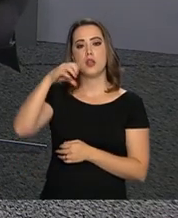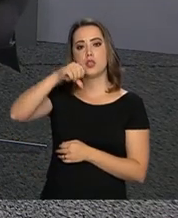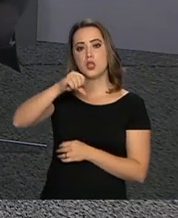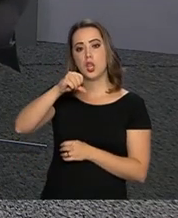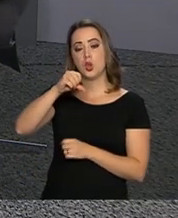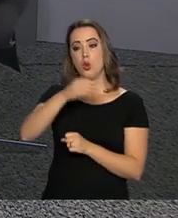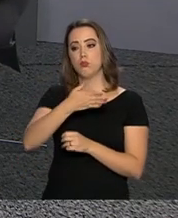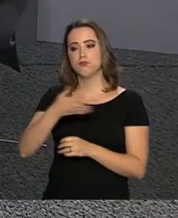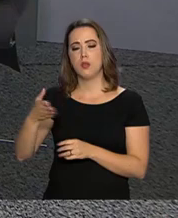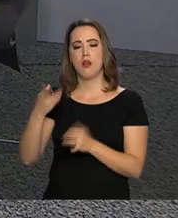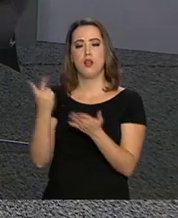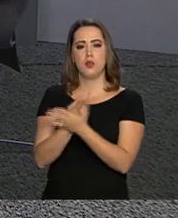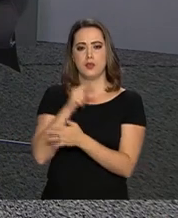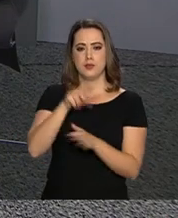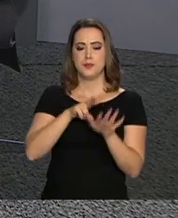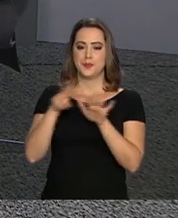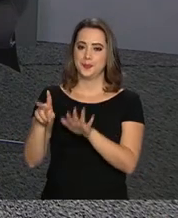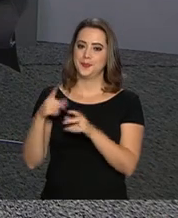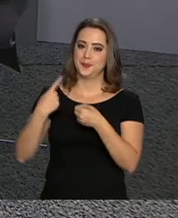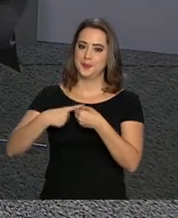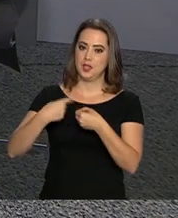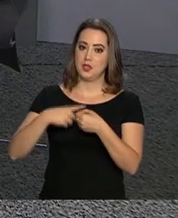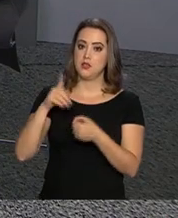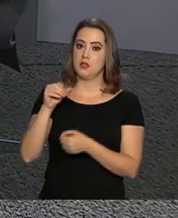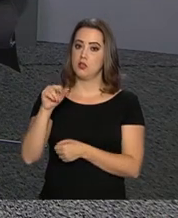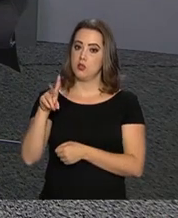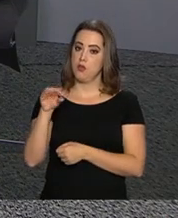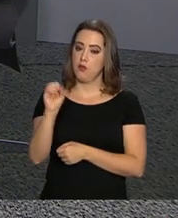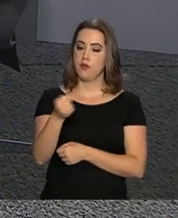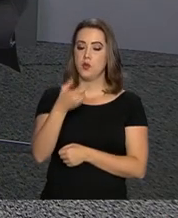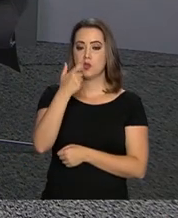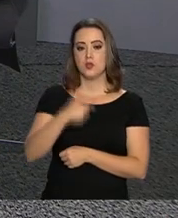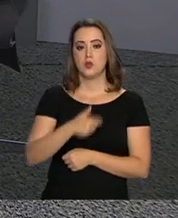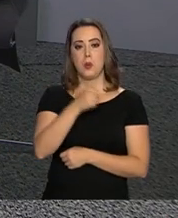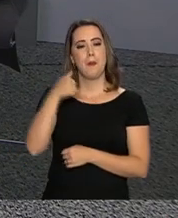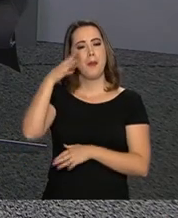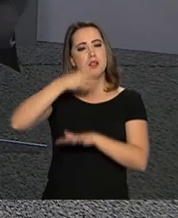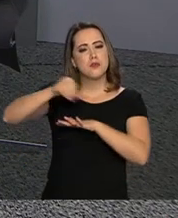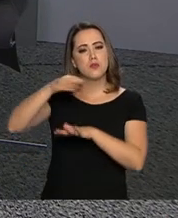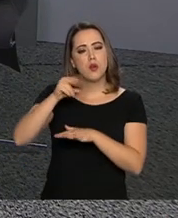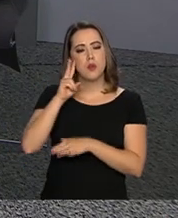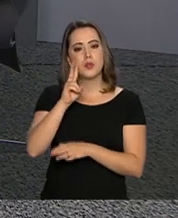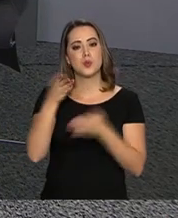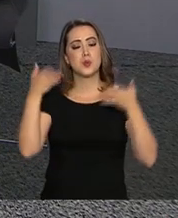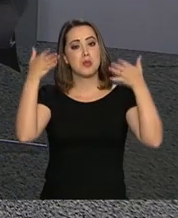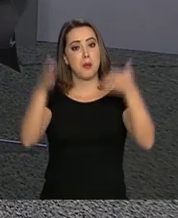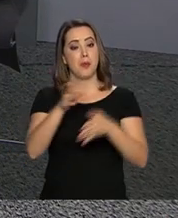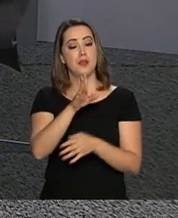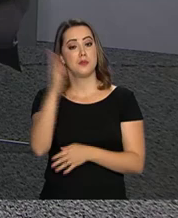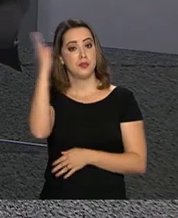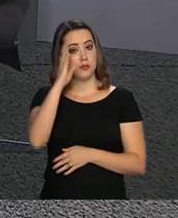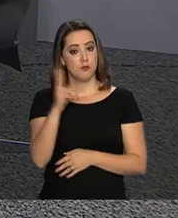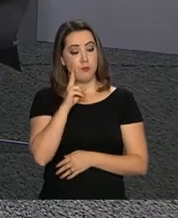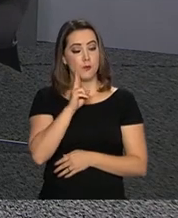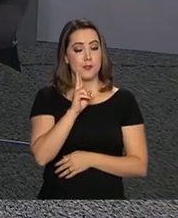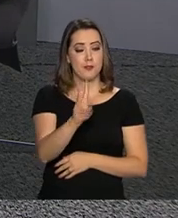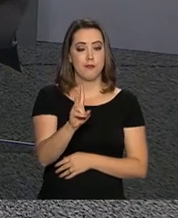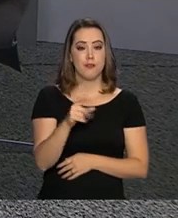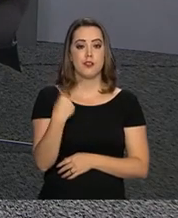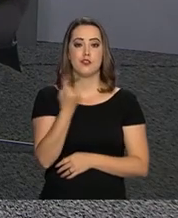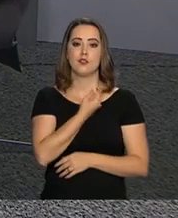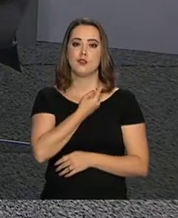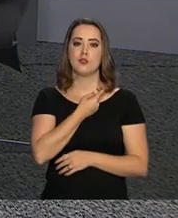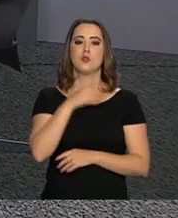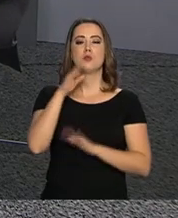do fórum, ocorre nesta semana em Davos, na Suíça. Mais informações sobre o fórum e a participação do Brasil você pode conferir